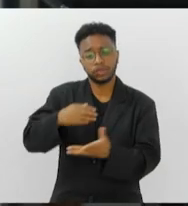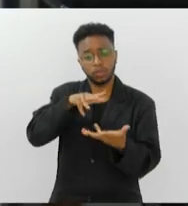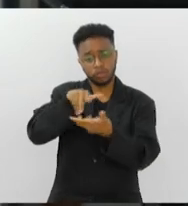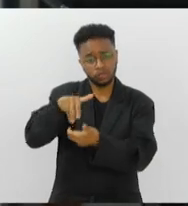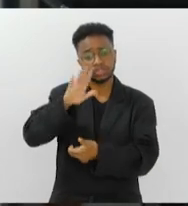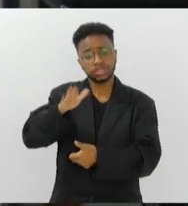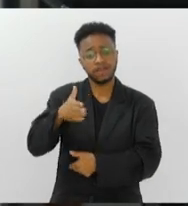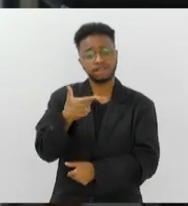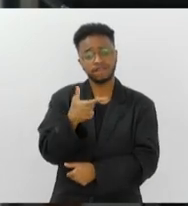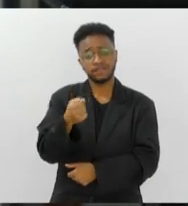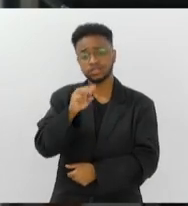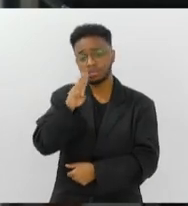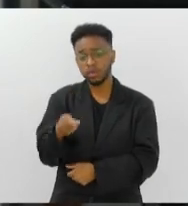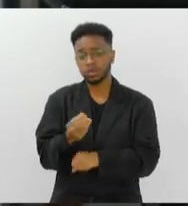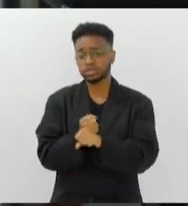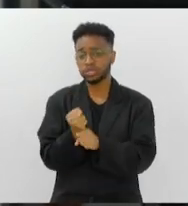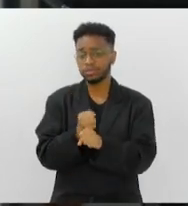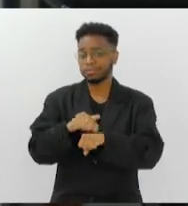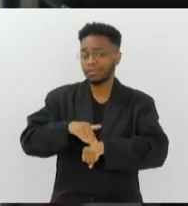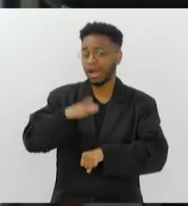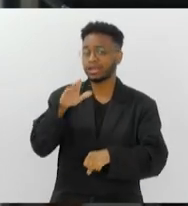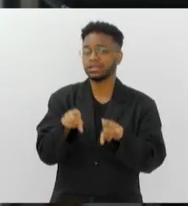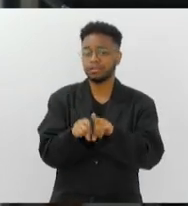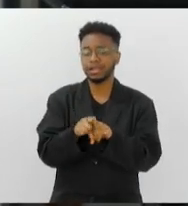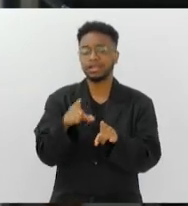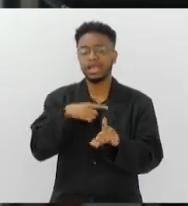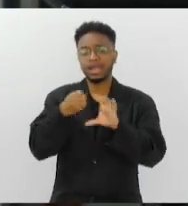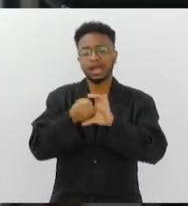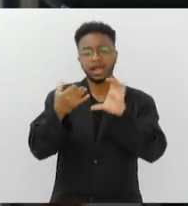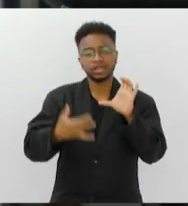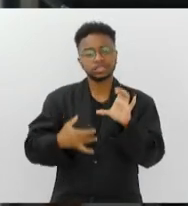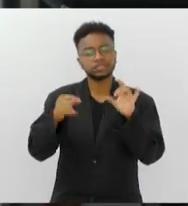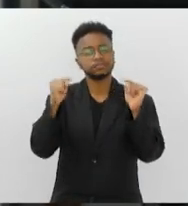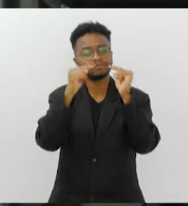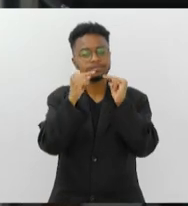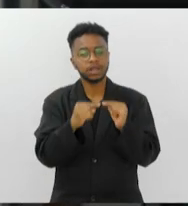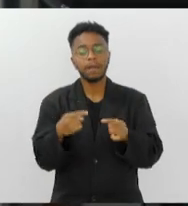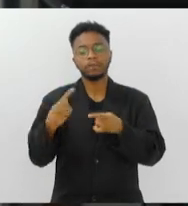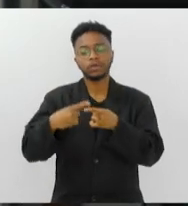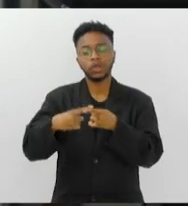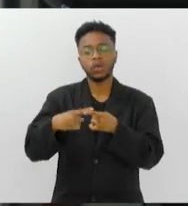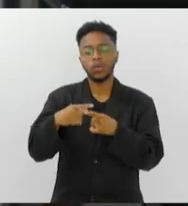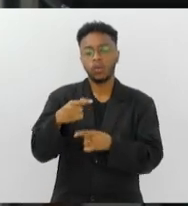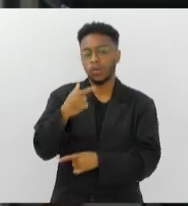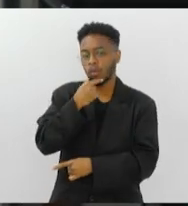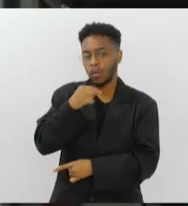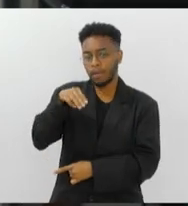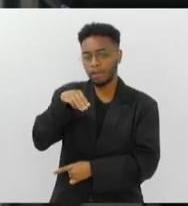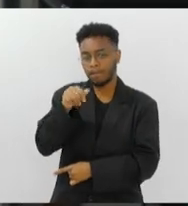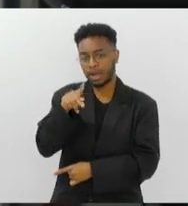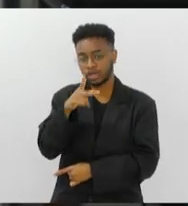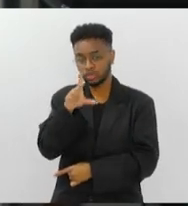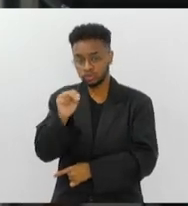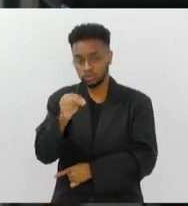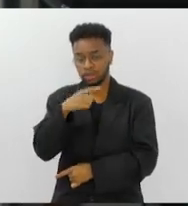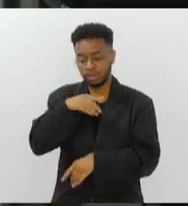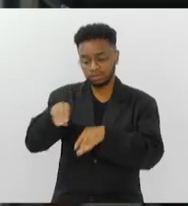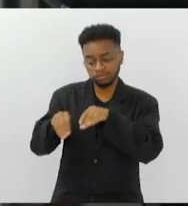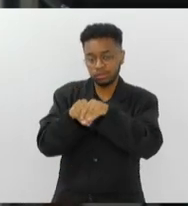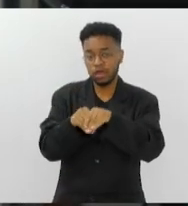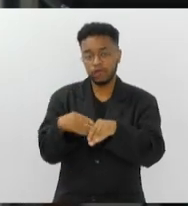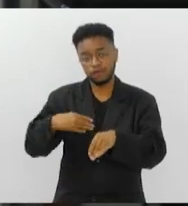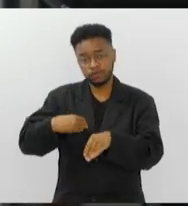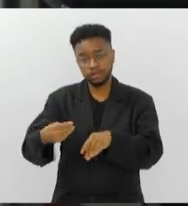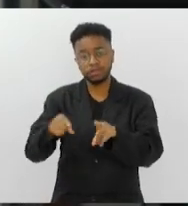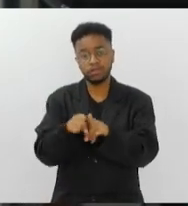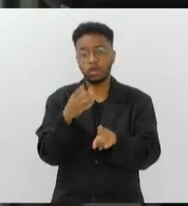milhões de anos, que é um animal que tem toda uma biologia tão específica, que o macho encoube os filhotes, que ele muda